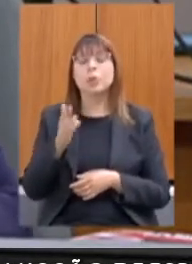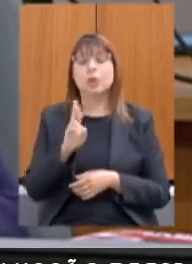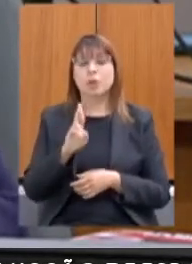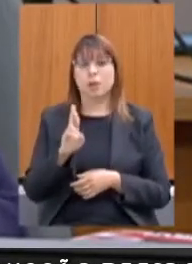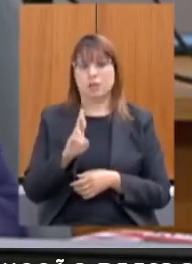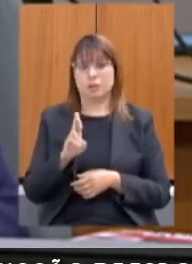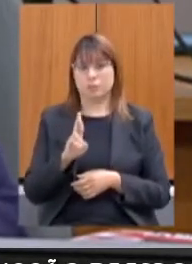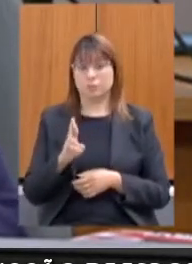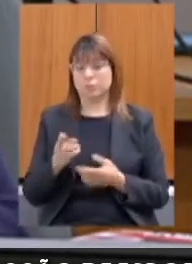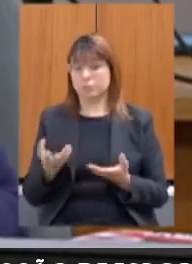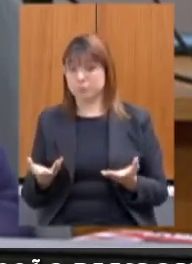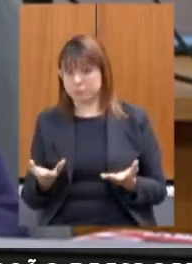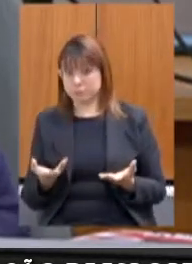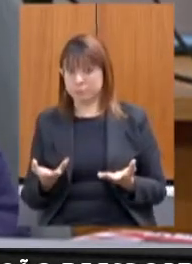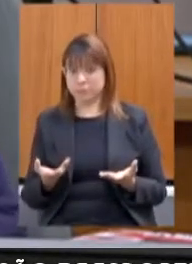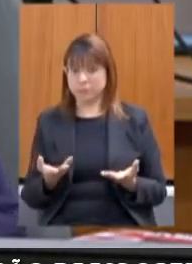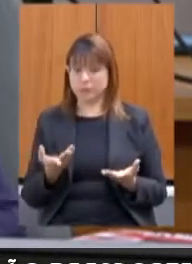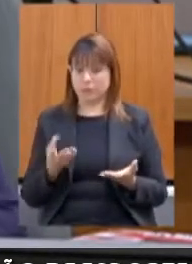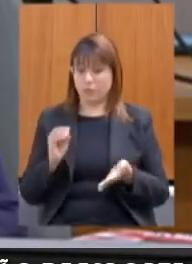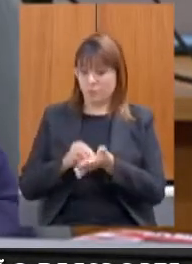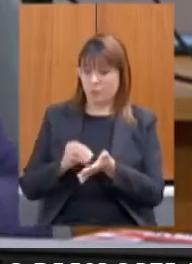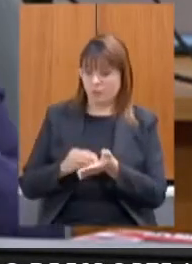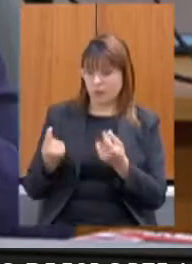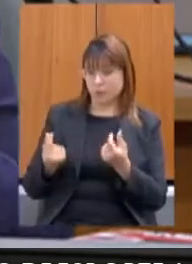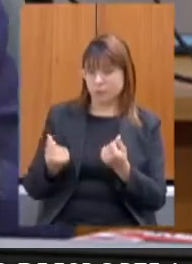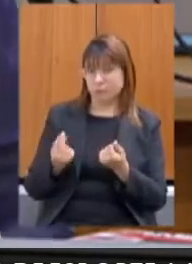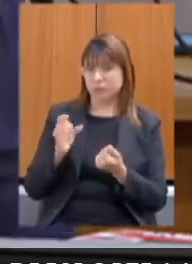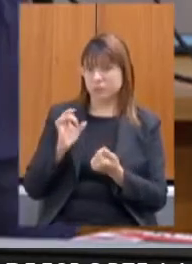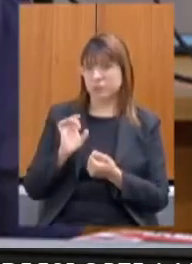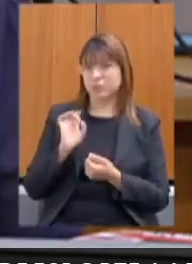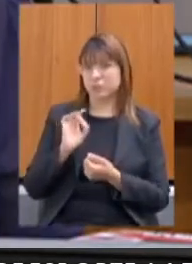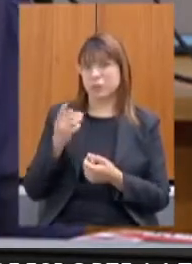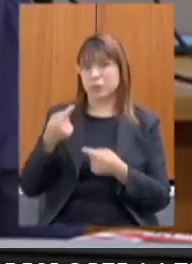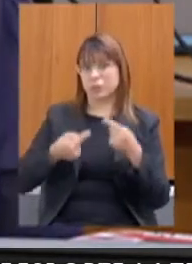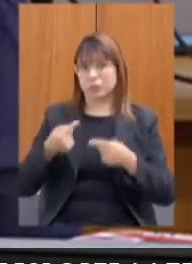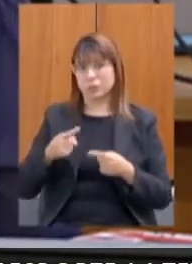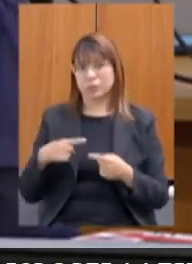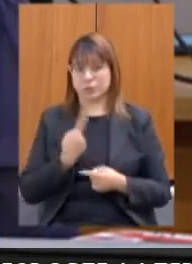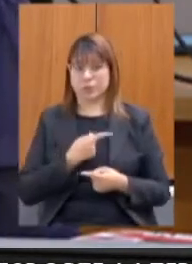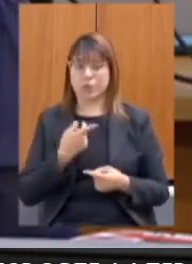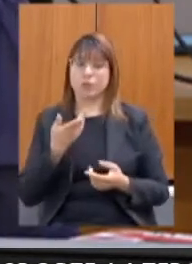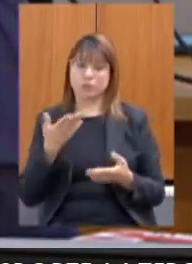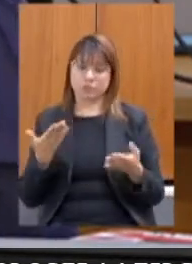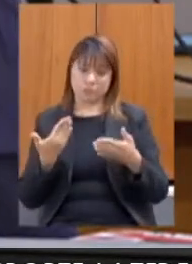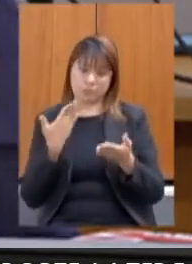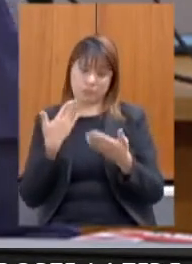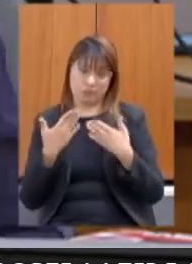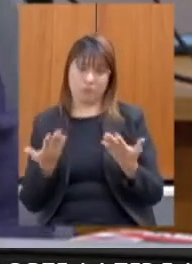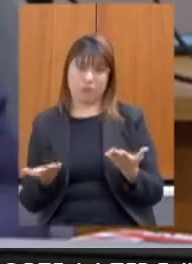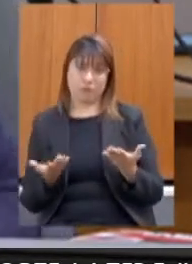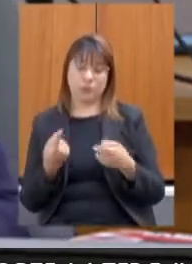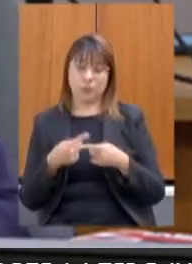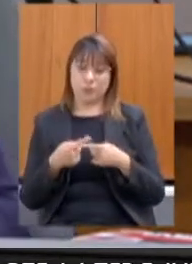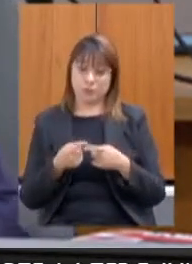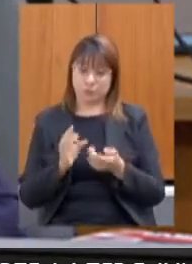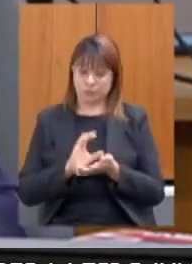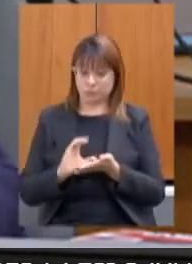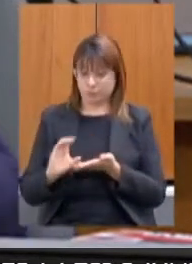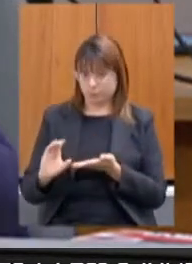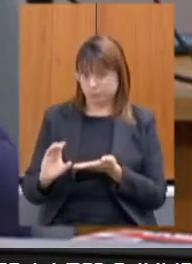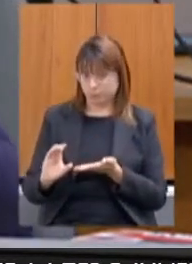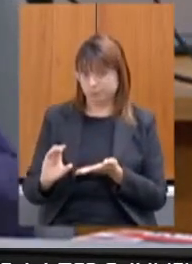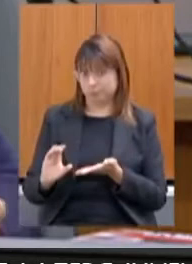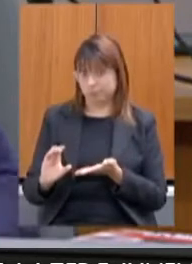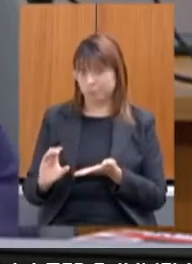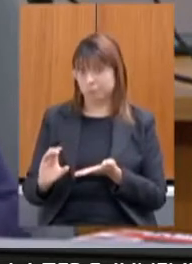Então, o debate da ausência de recursos é para o debate que nós estamos fazendo aqui. porque recursos, eles